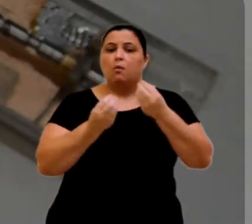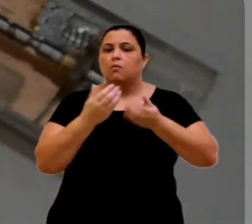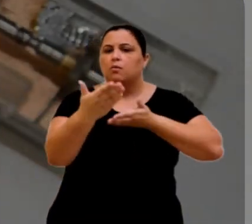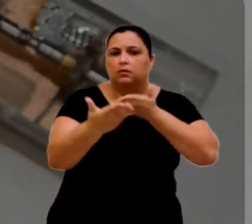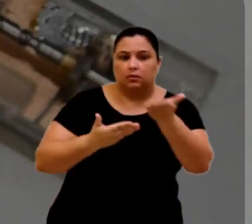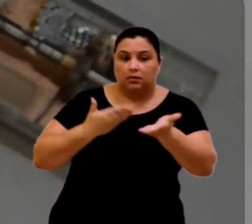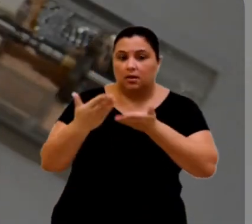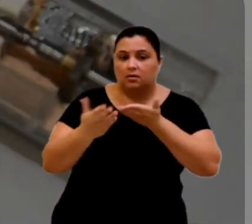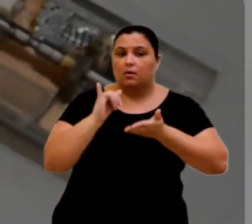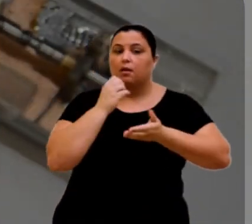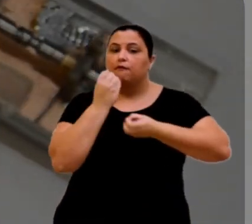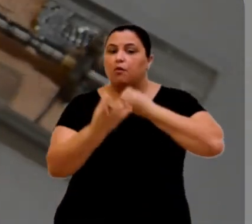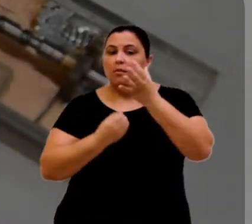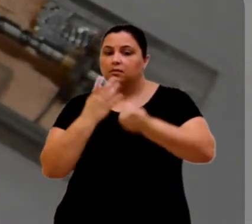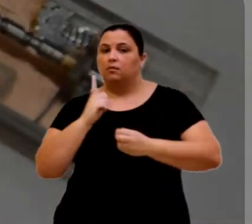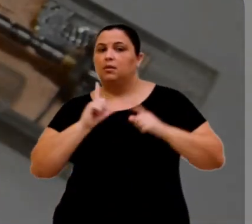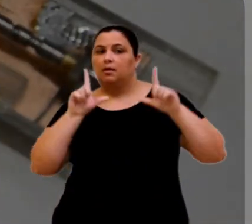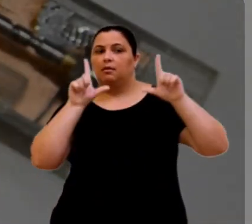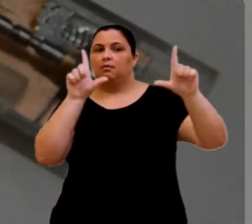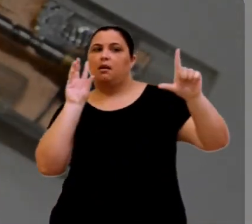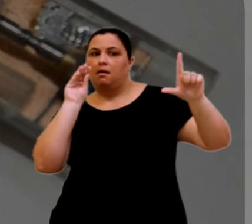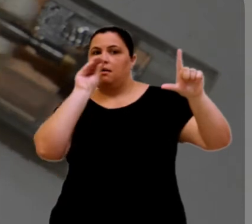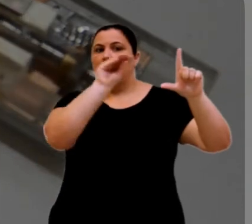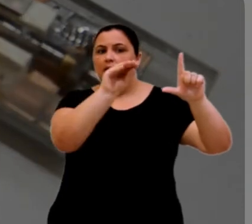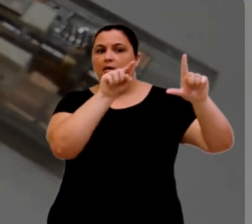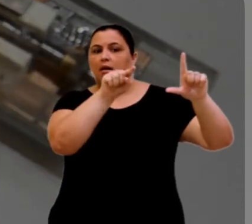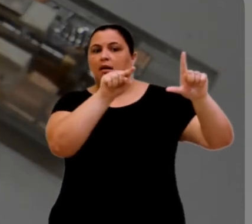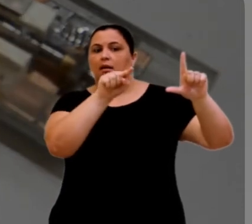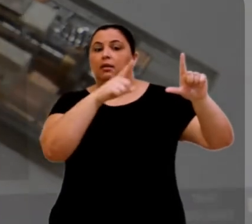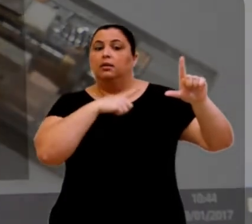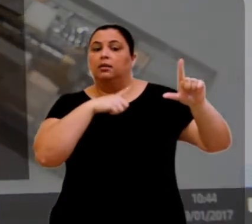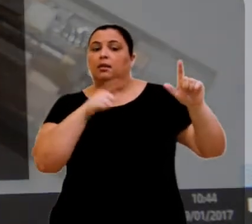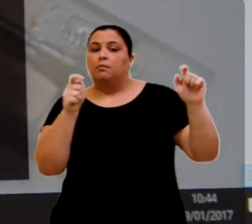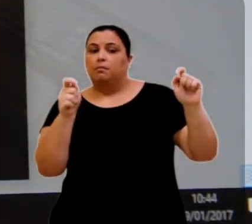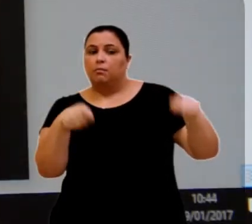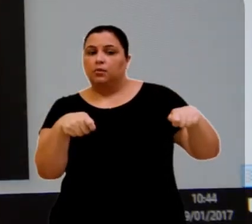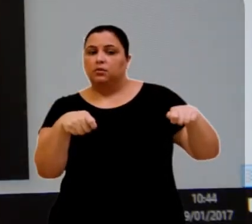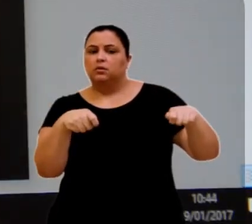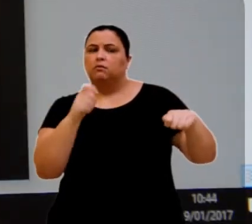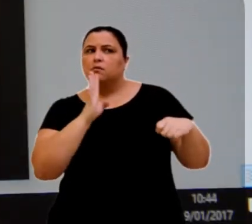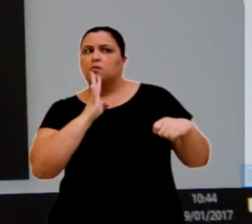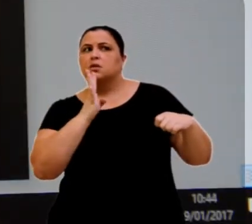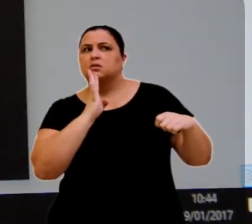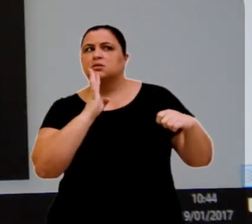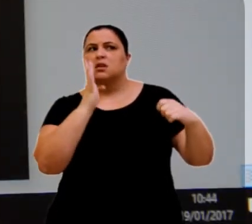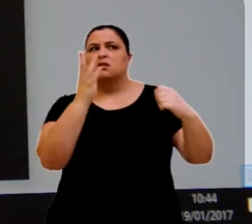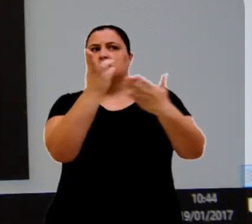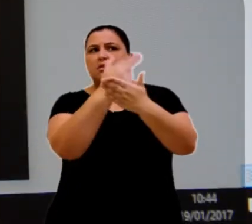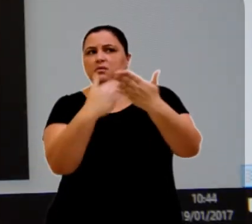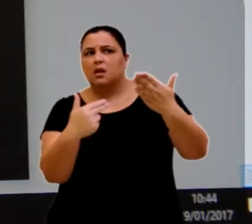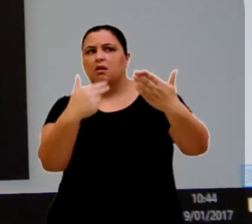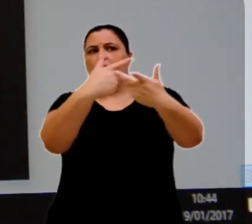emitidos na interação da caneta com as informações contidas na tela da lousa possibilita que o usuário reconheça elementos